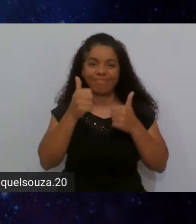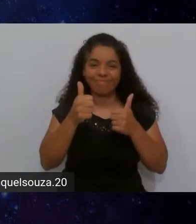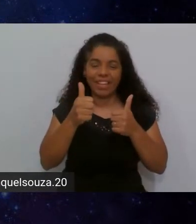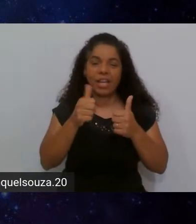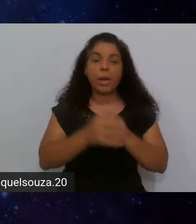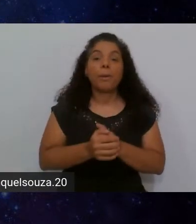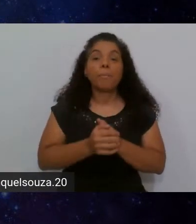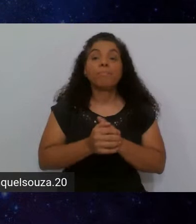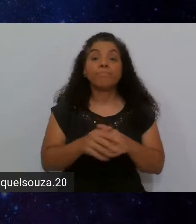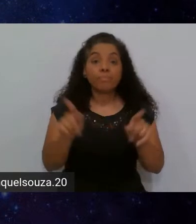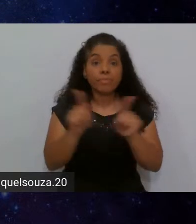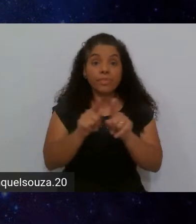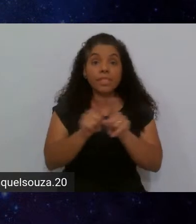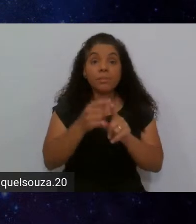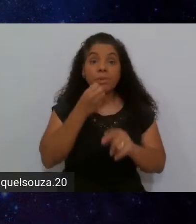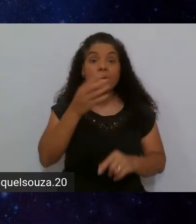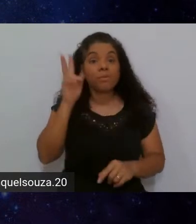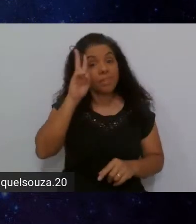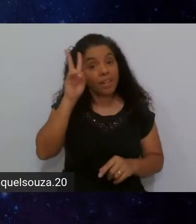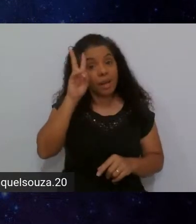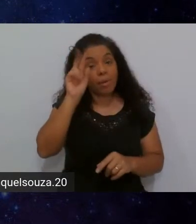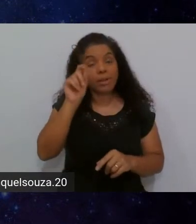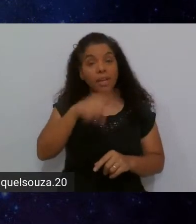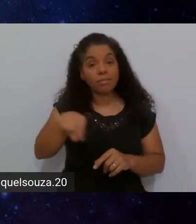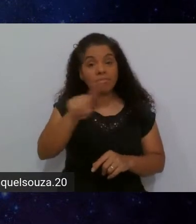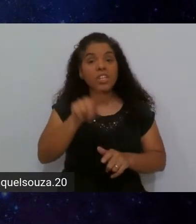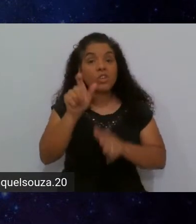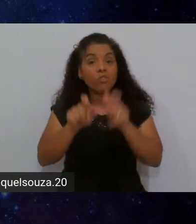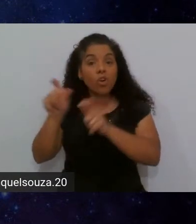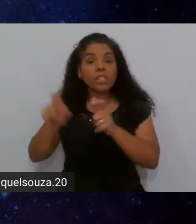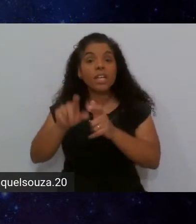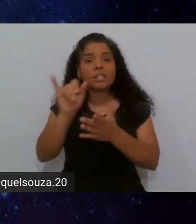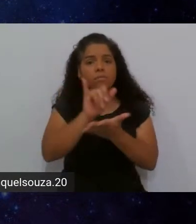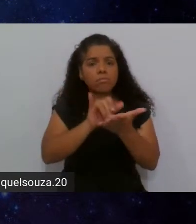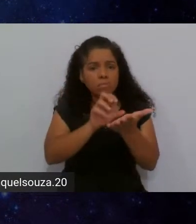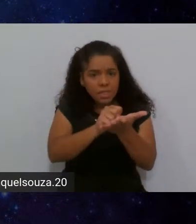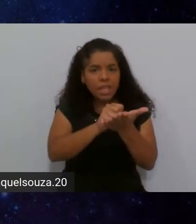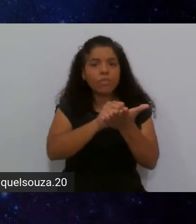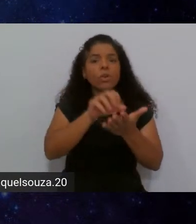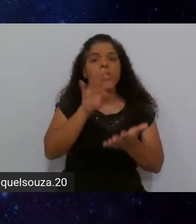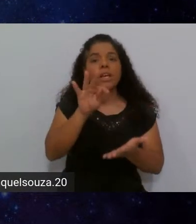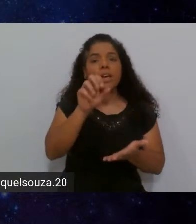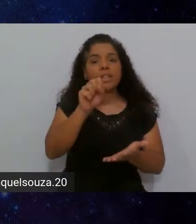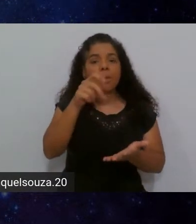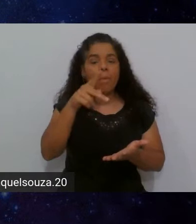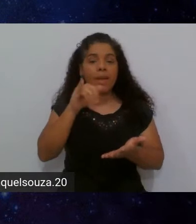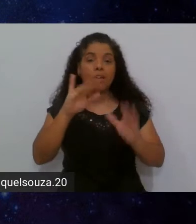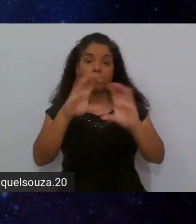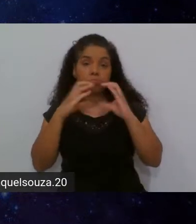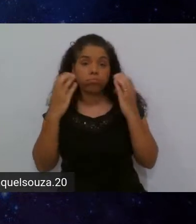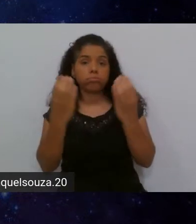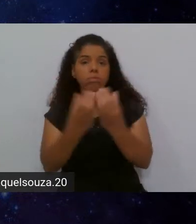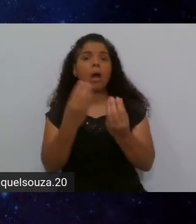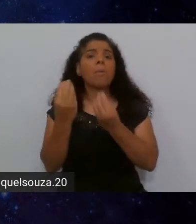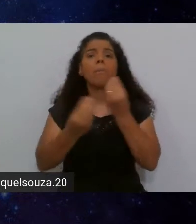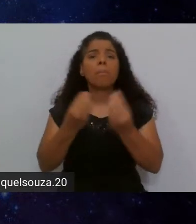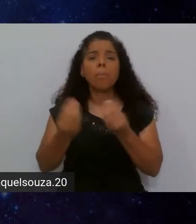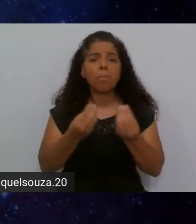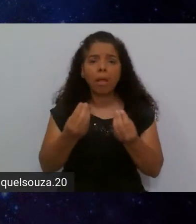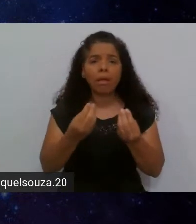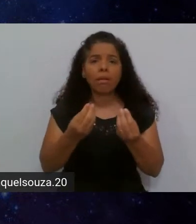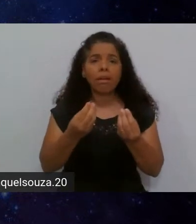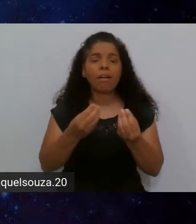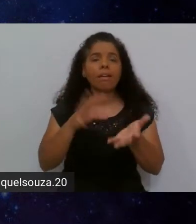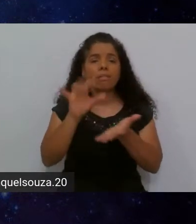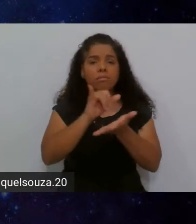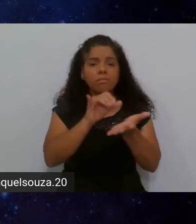vale também aqui lembrar o seguinte, muitos de vocês se inscreveram para o TSP Conference. E para que serve essa inscrição? Serve